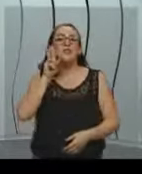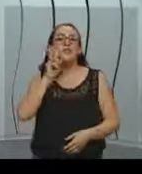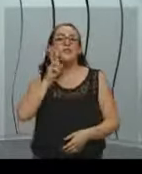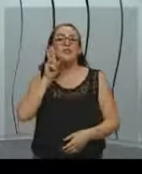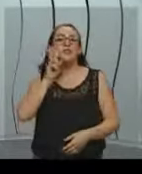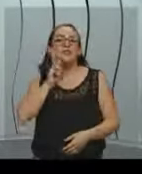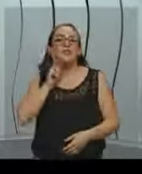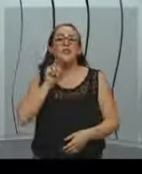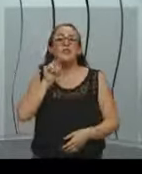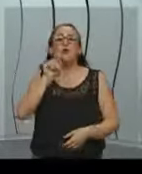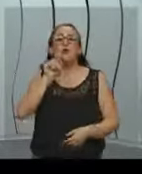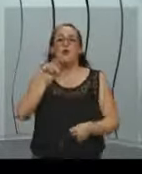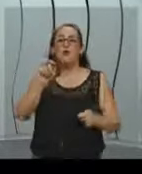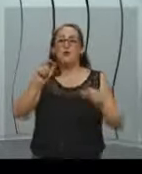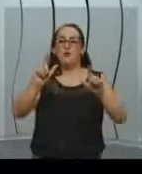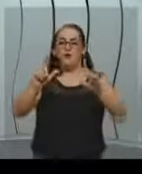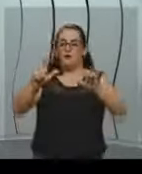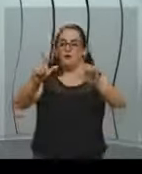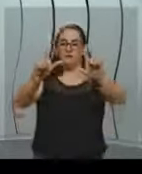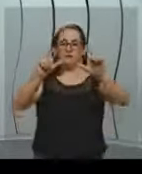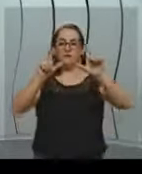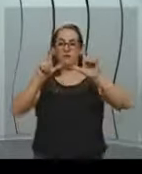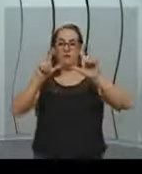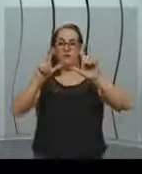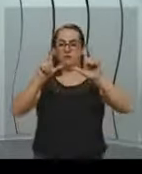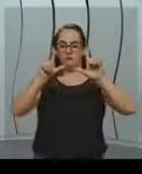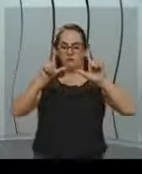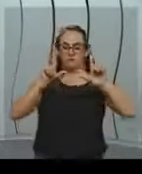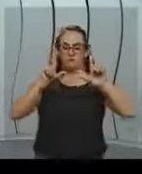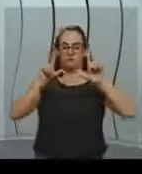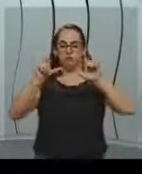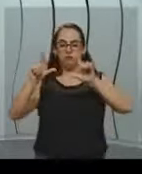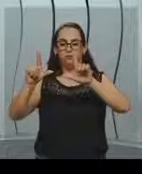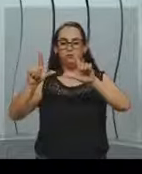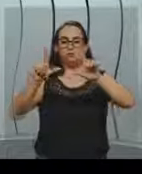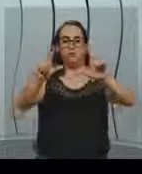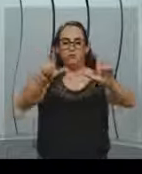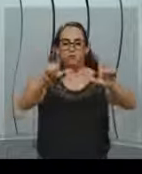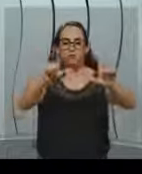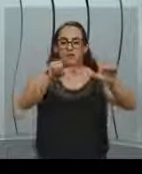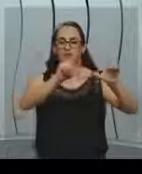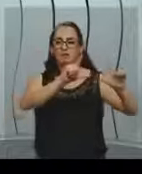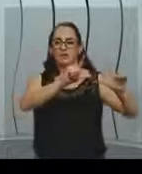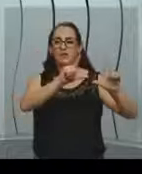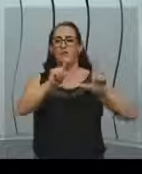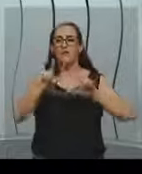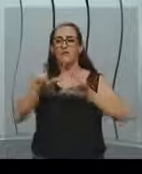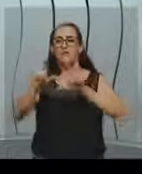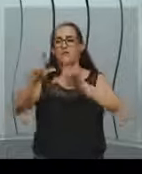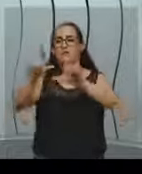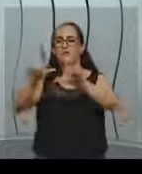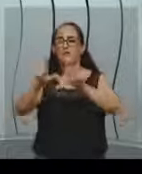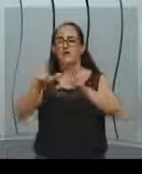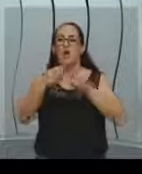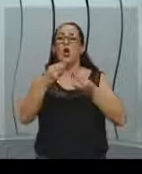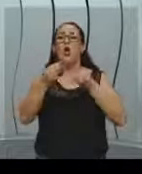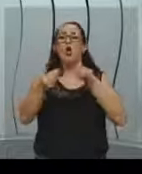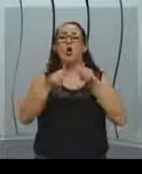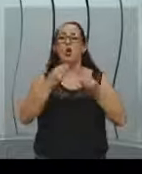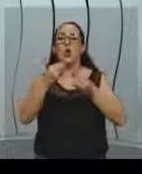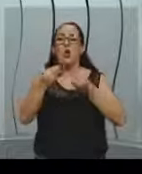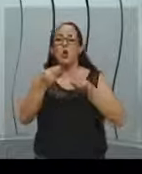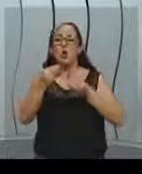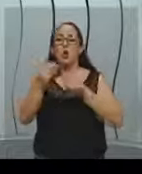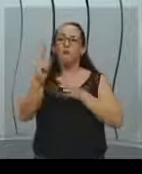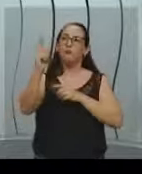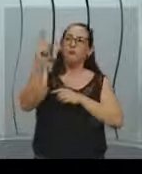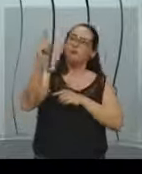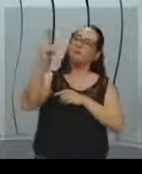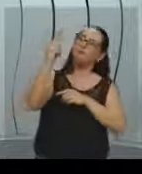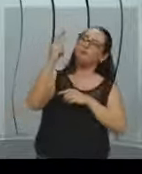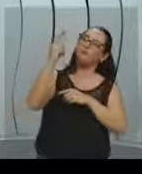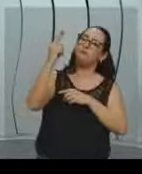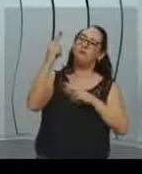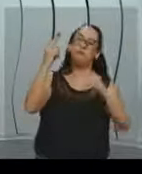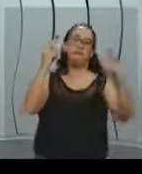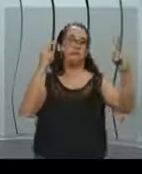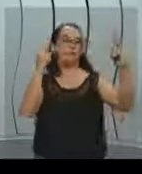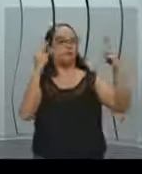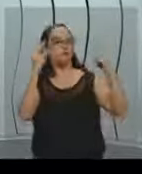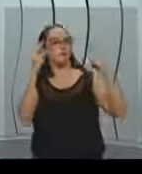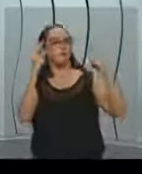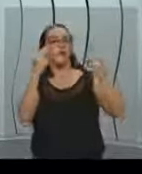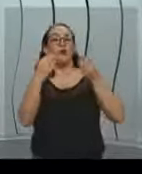dos enquadramentos, de como que é feito a questão do ângulo, né? Ah, que